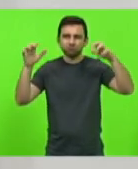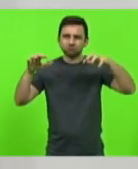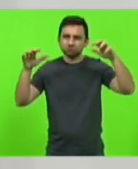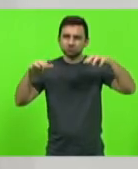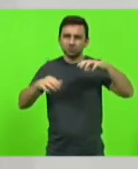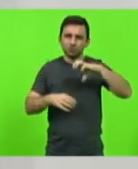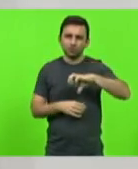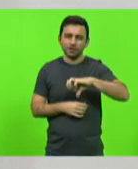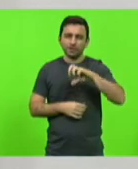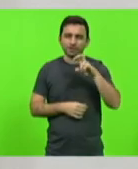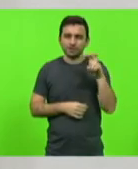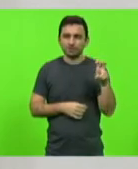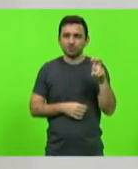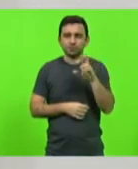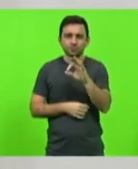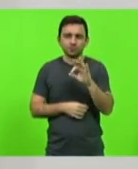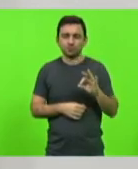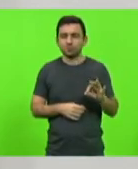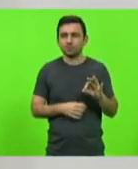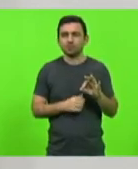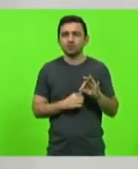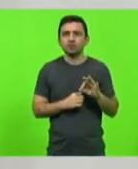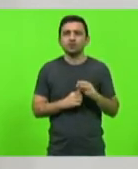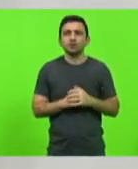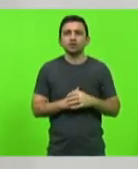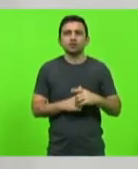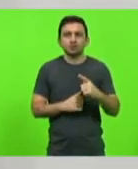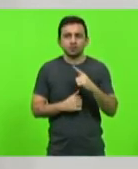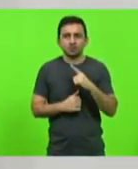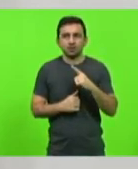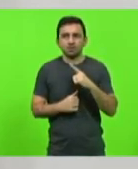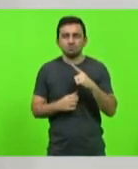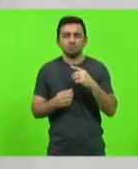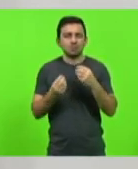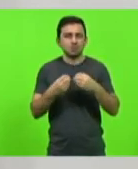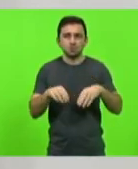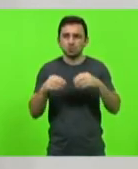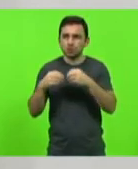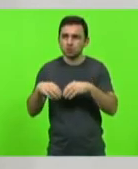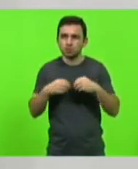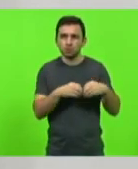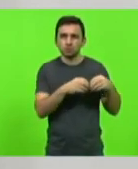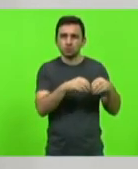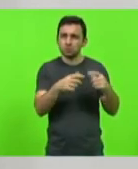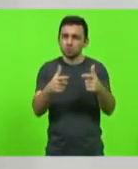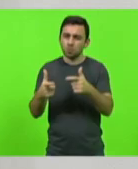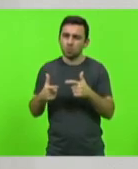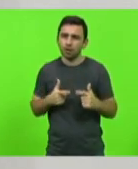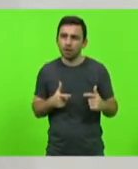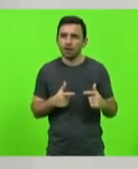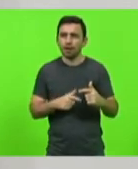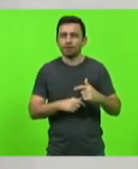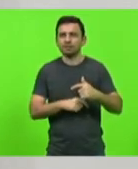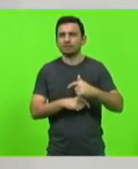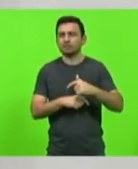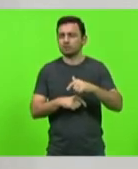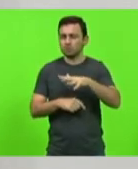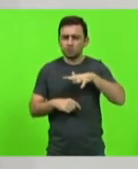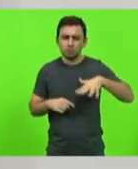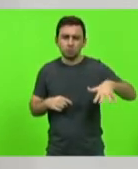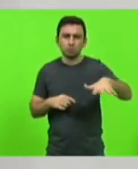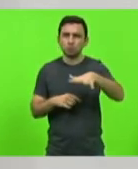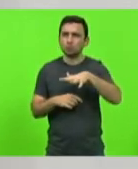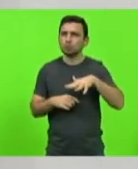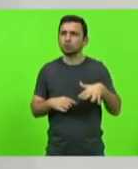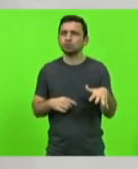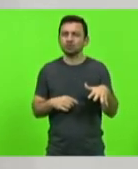da cidade de Bom Jesus causando prejuízos imensos, não somente no espaço urbano como no interior também, suspendendo